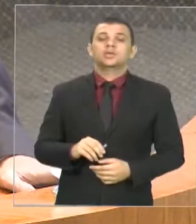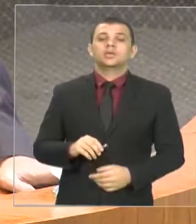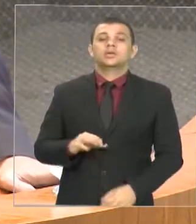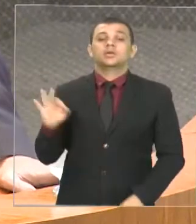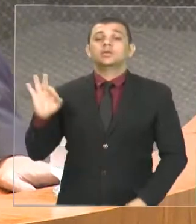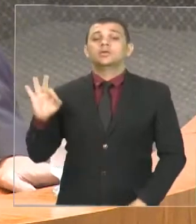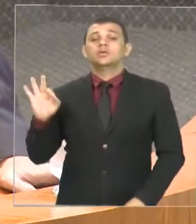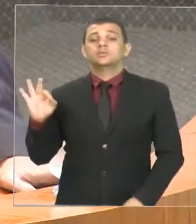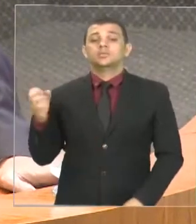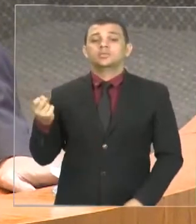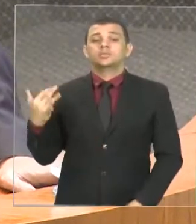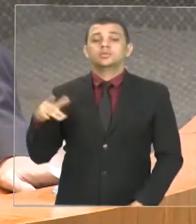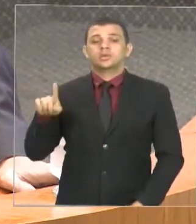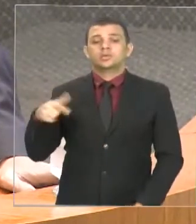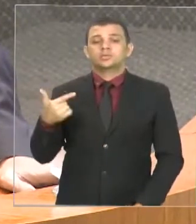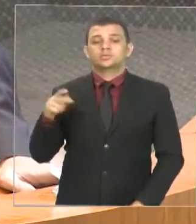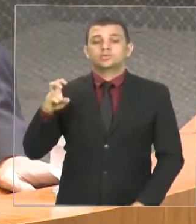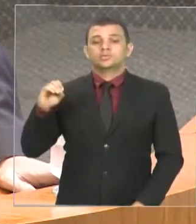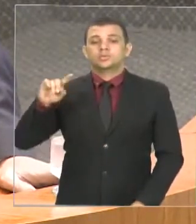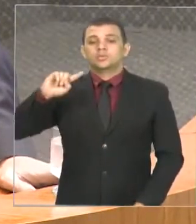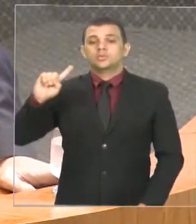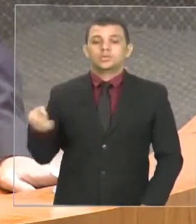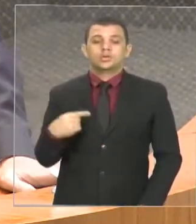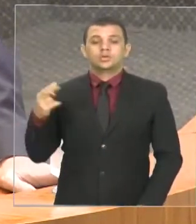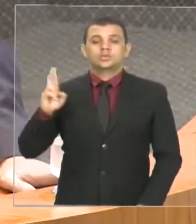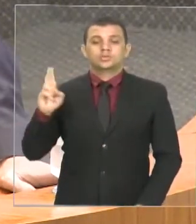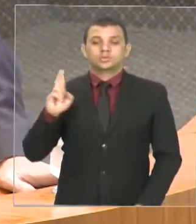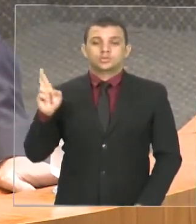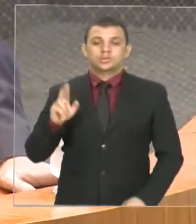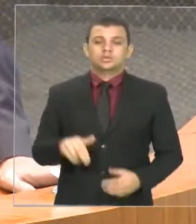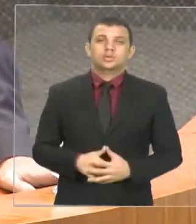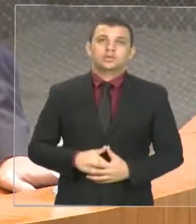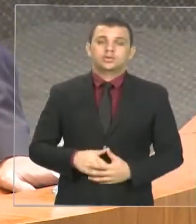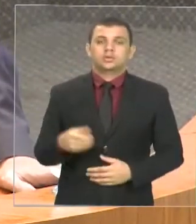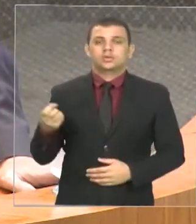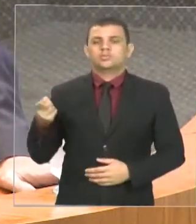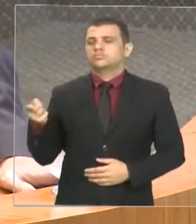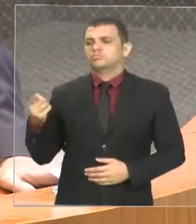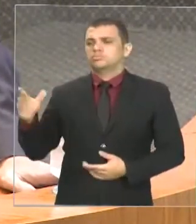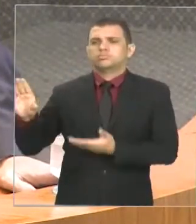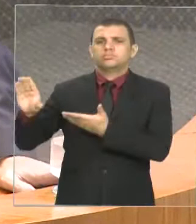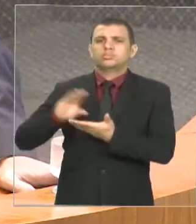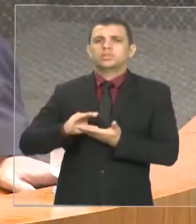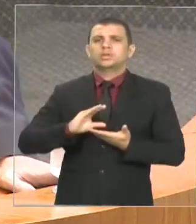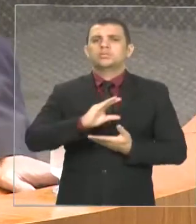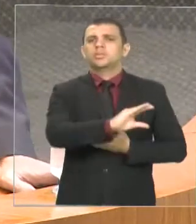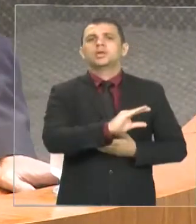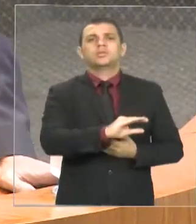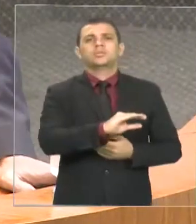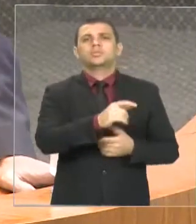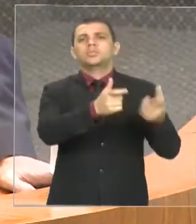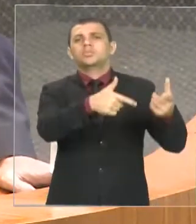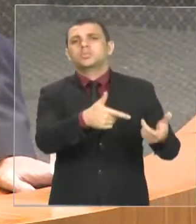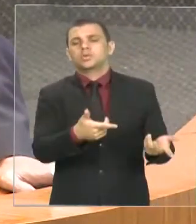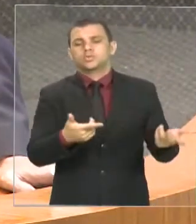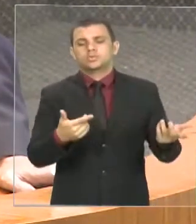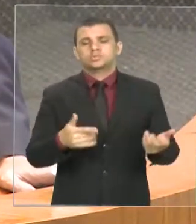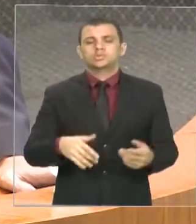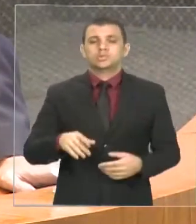aumento de arrecadação de 250 milhões. E para onde foi esses 250 milhões? Aproximadamente, entre